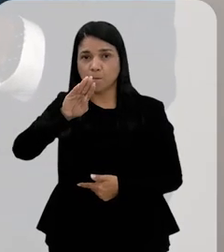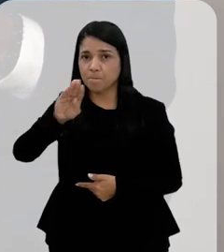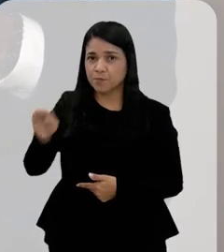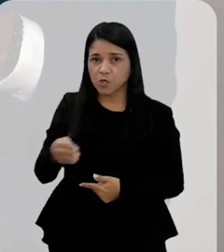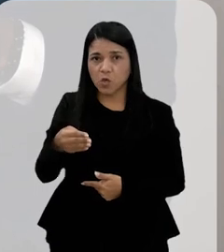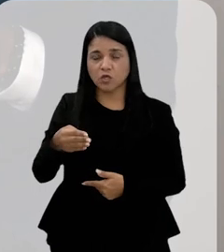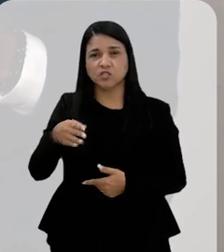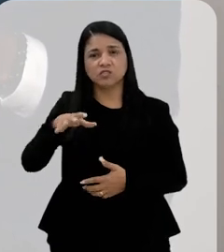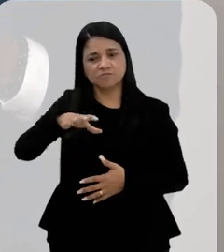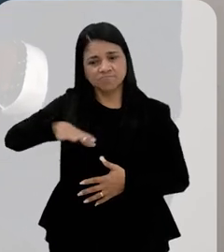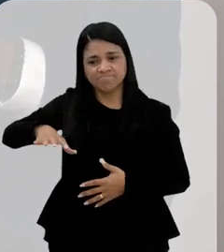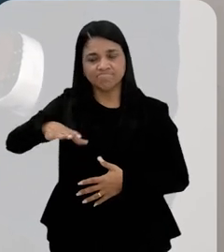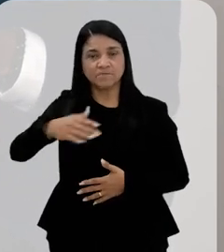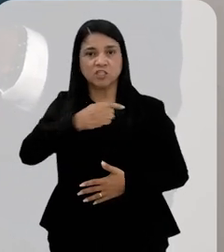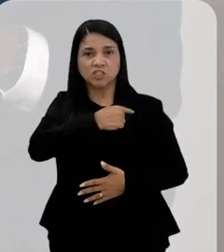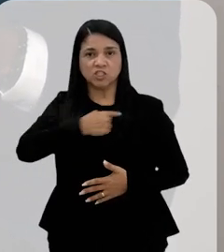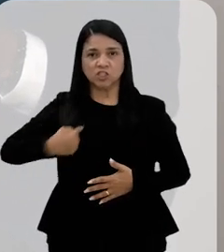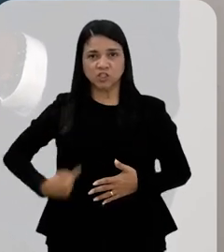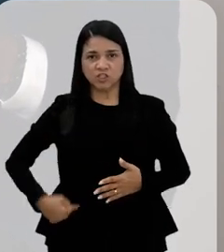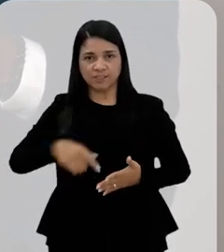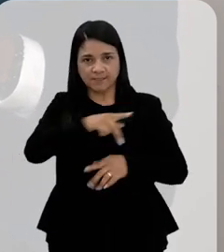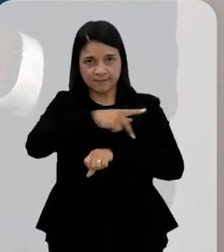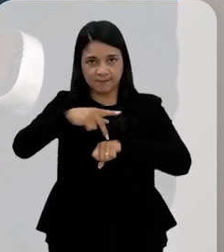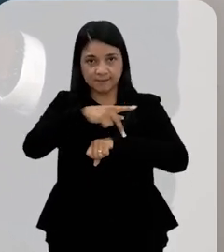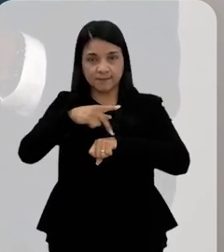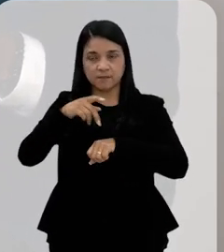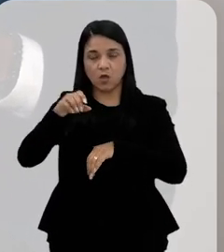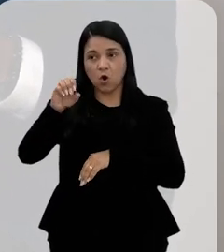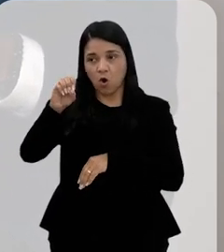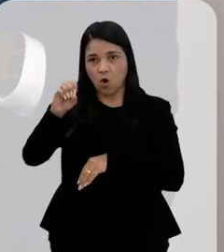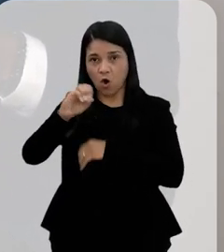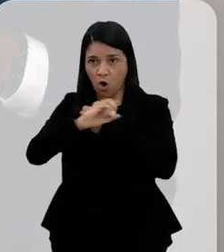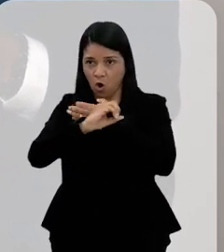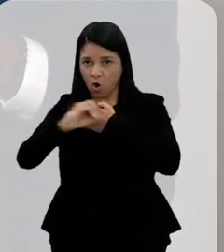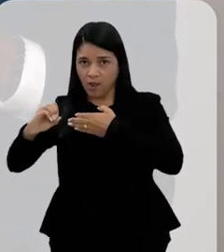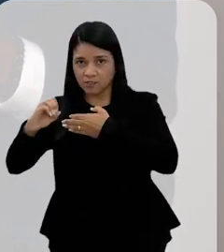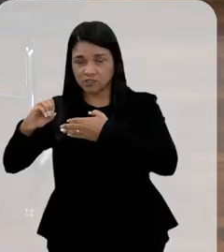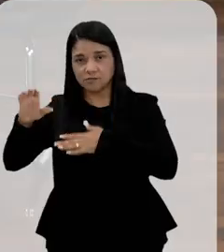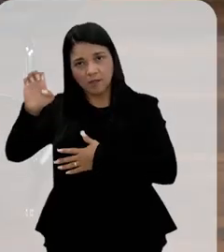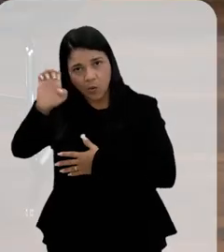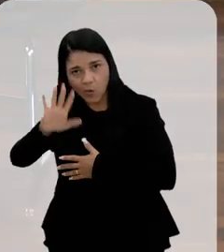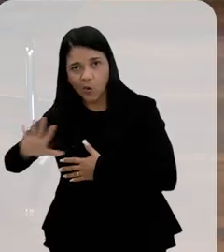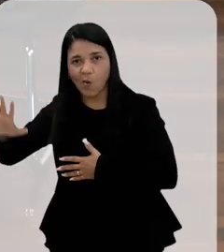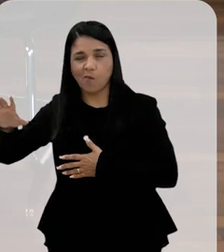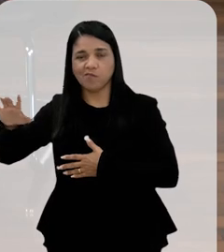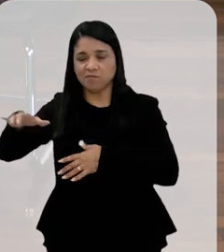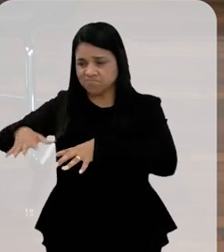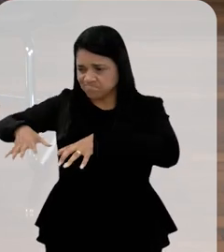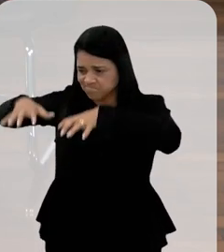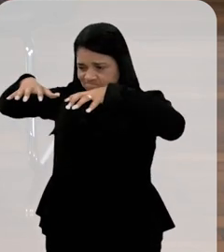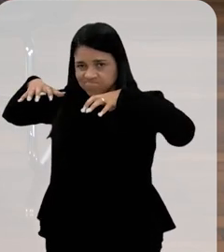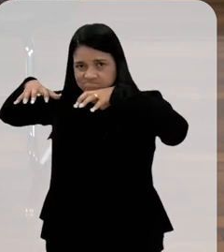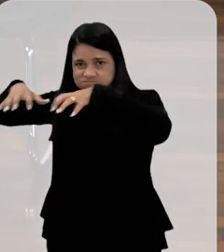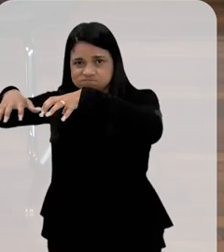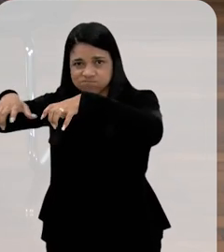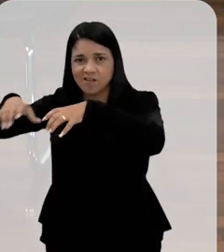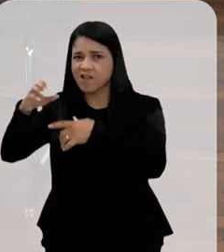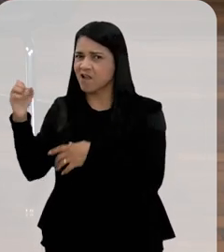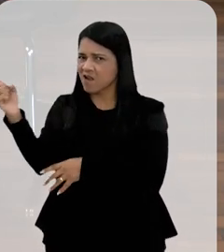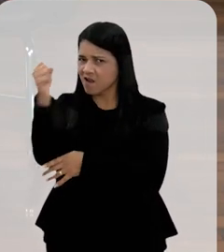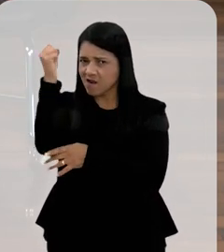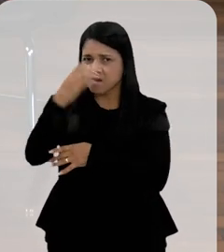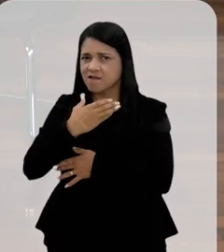província de Renan, na China, e no Oeste da Europa, que sofreu algumas de suas inundações mais graves